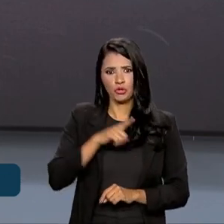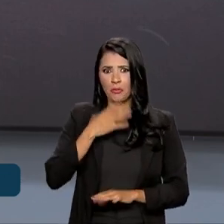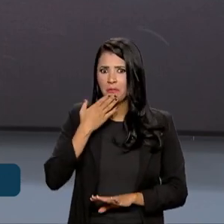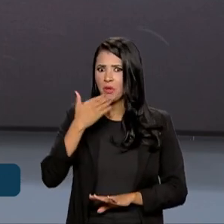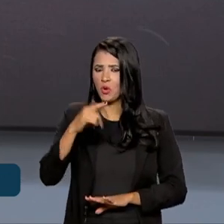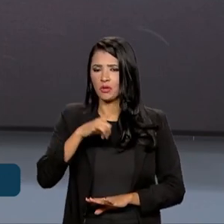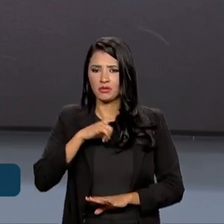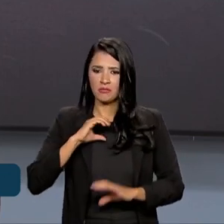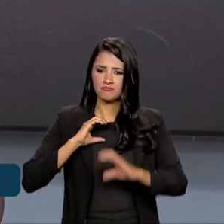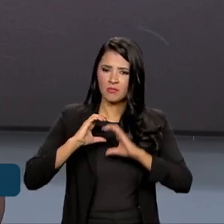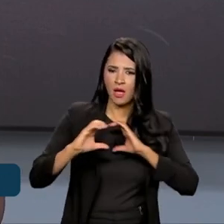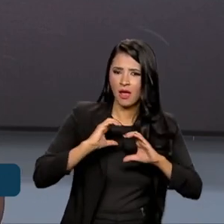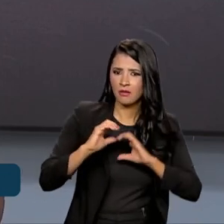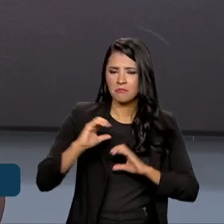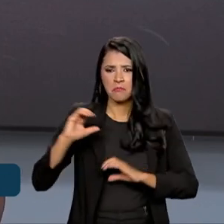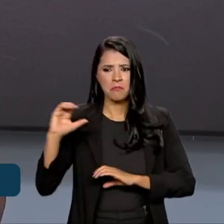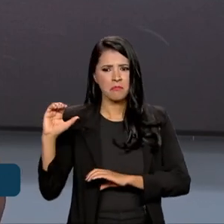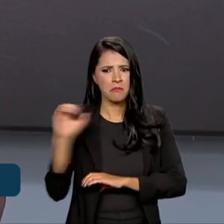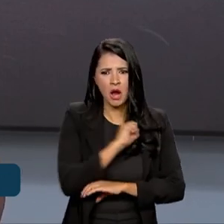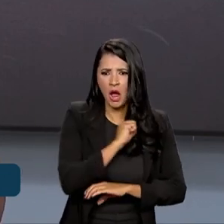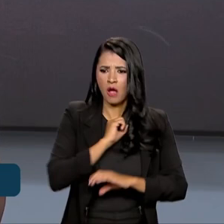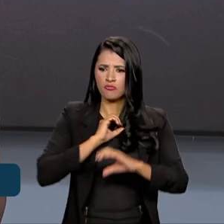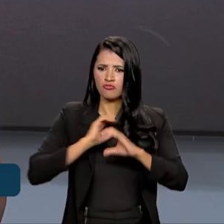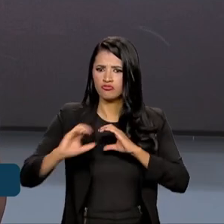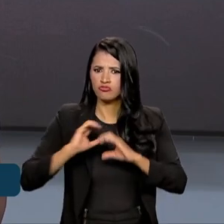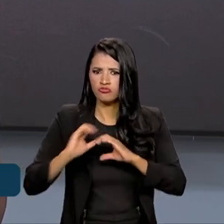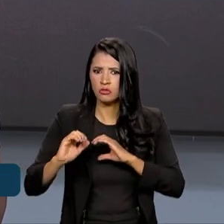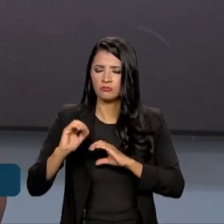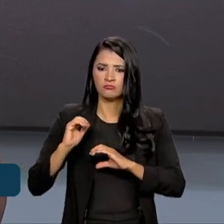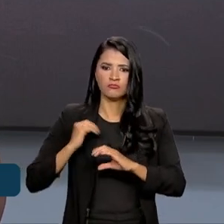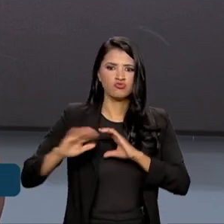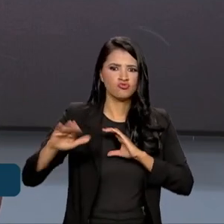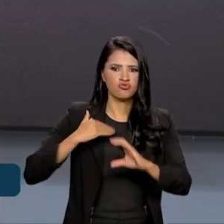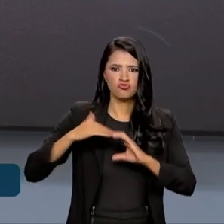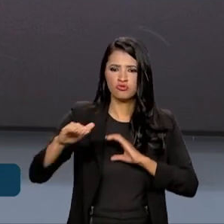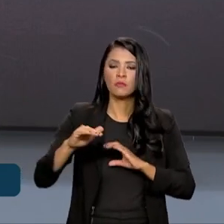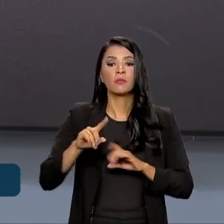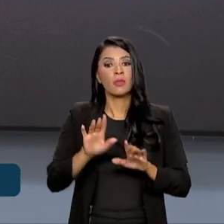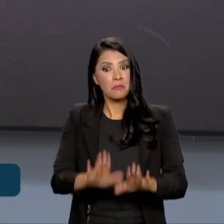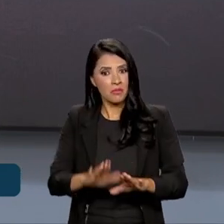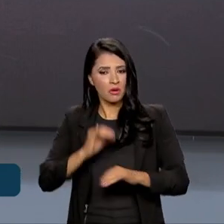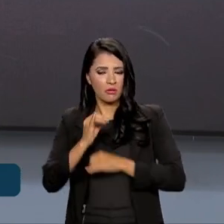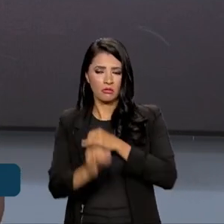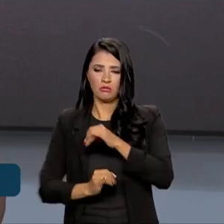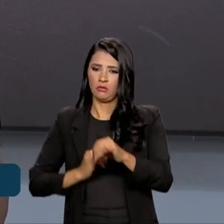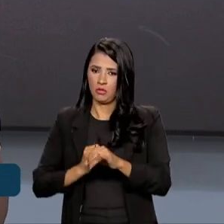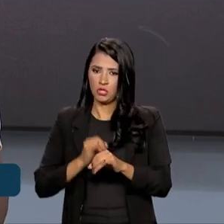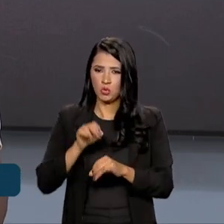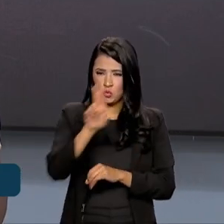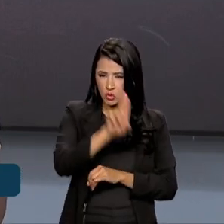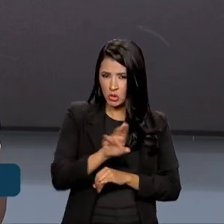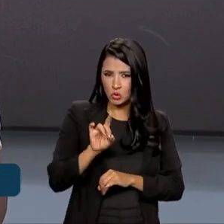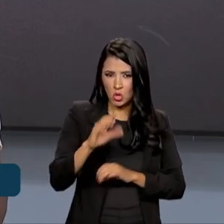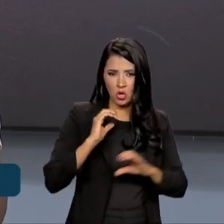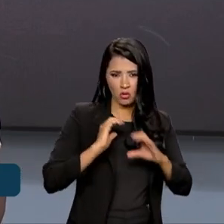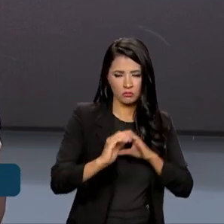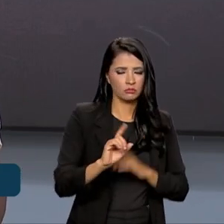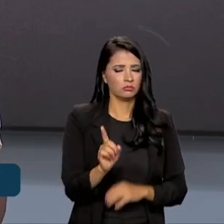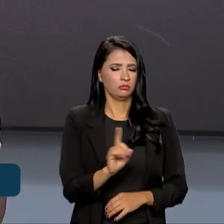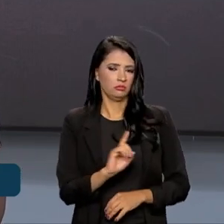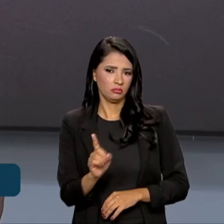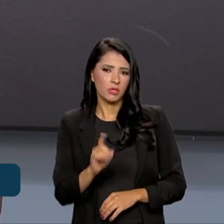melhor na comunicação, na velocidade da comunicação, principalmente. Mas a internet, ela não é só usada para a comunicação.